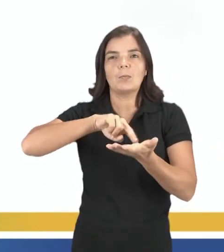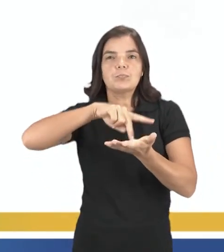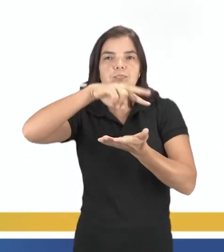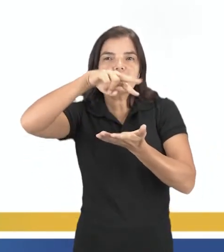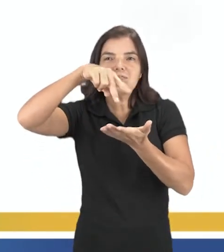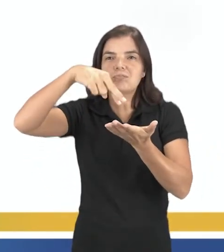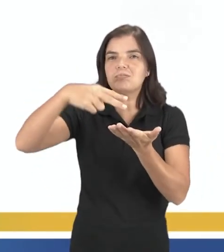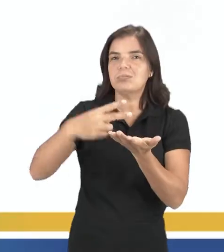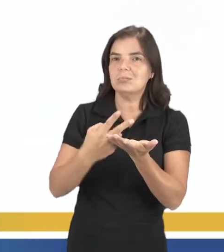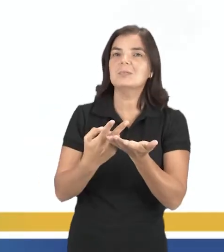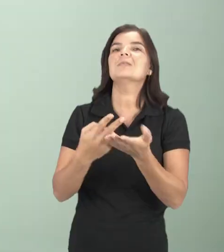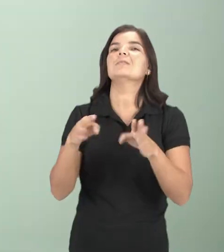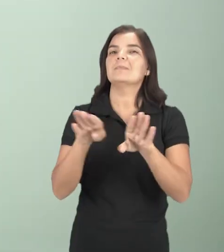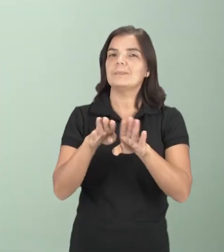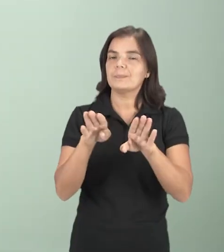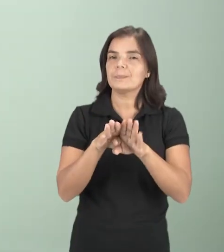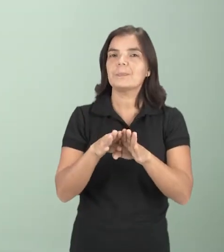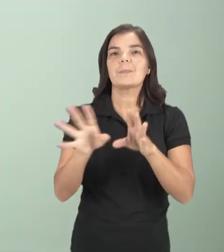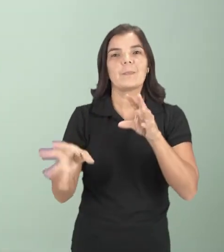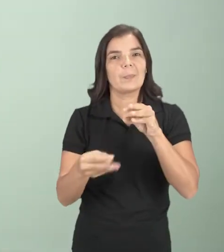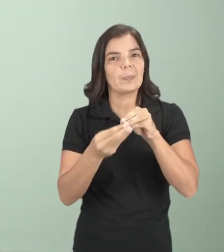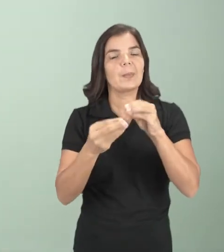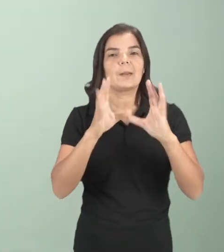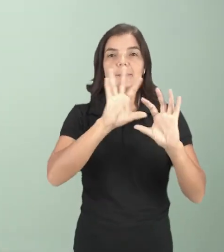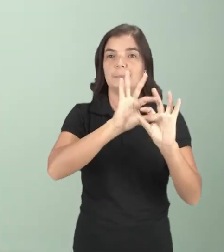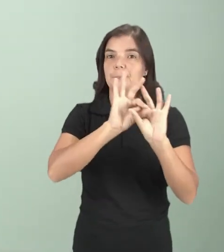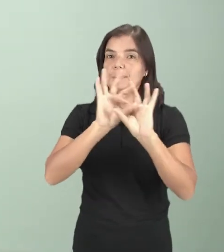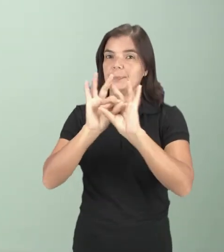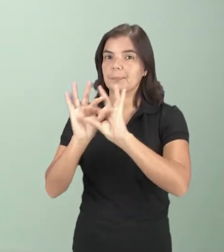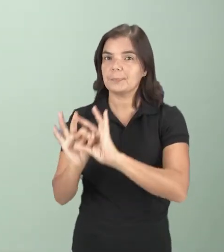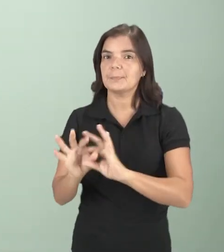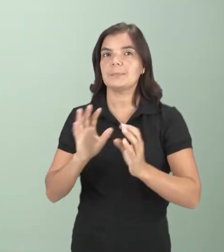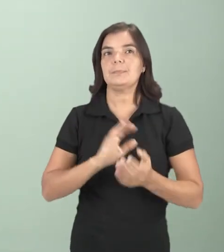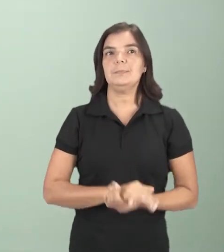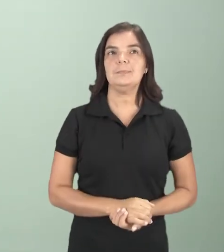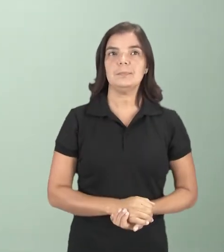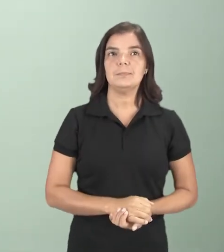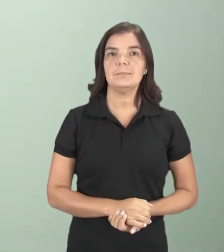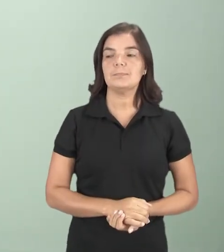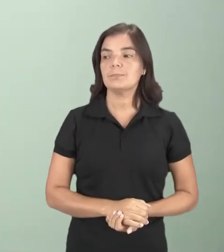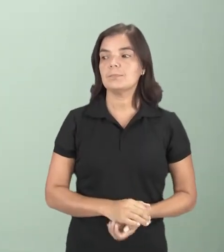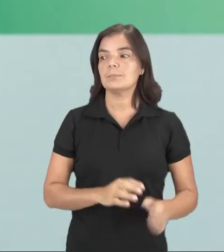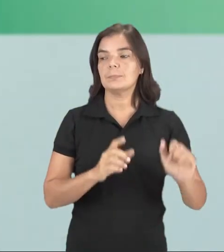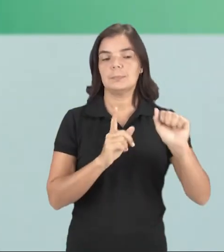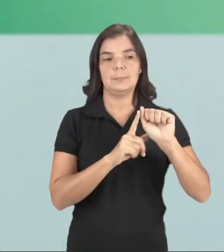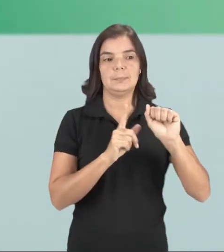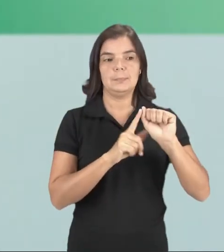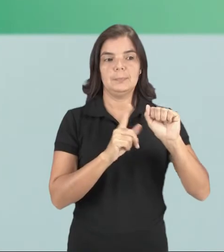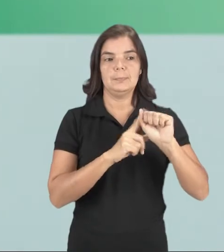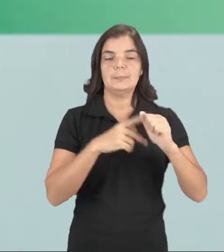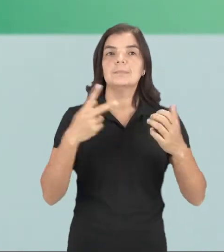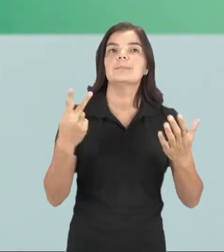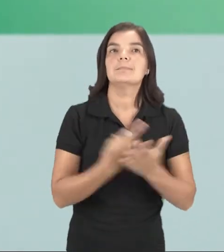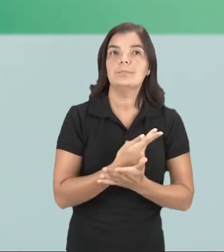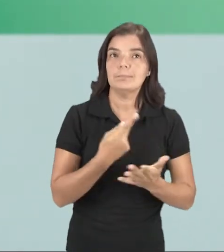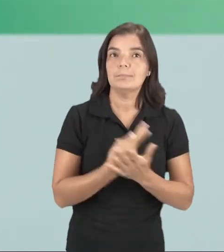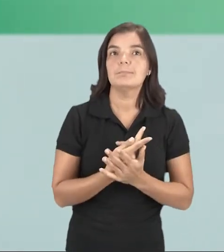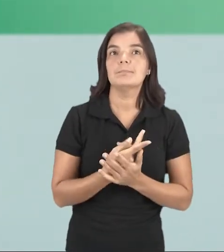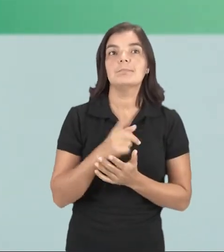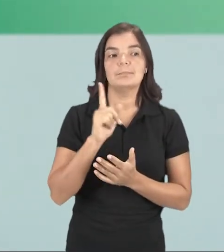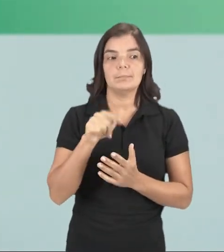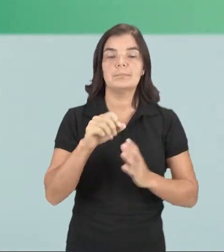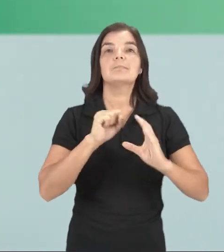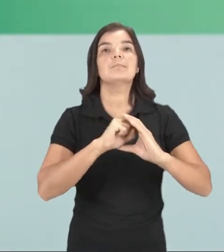A artes circense aí sendo inserida nesse contexto, tá bom? E aí nós temos a letra A, que seria incorreta, né?